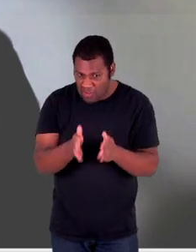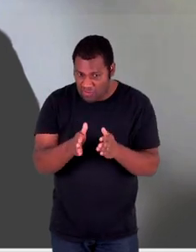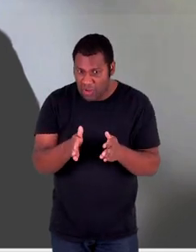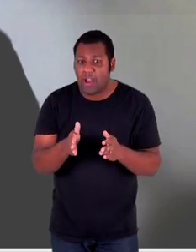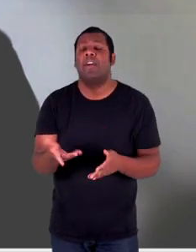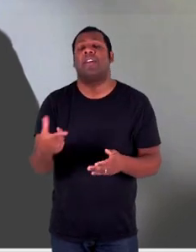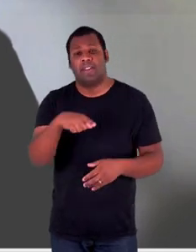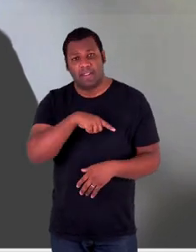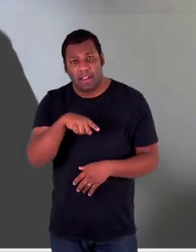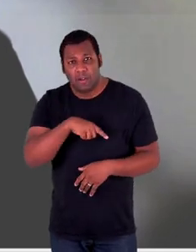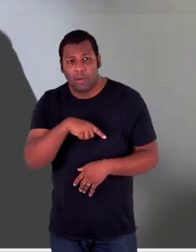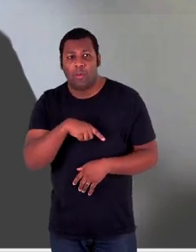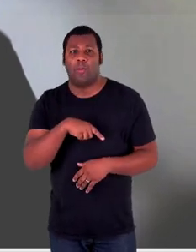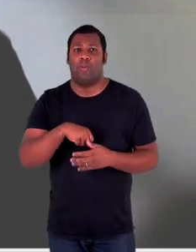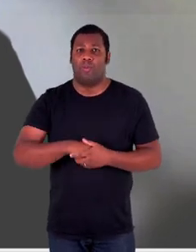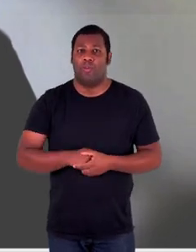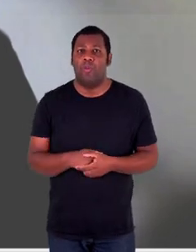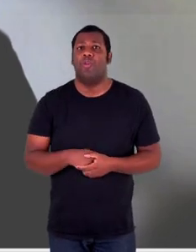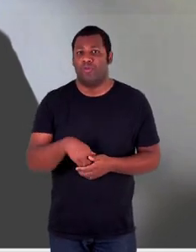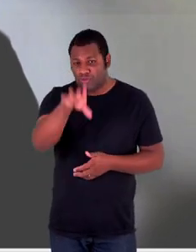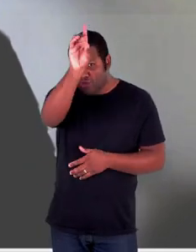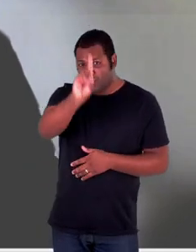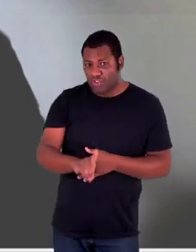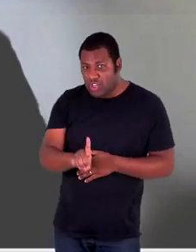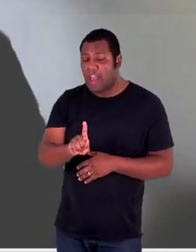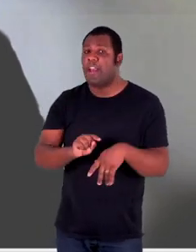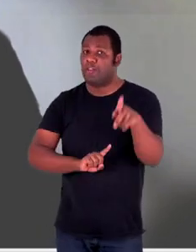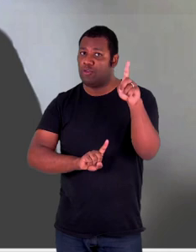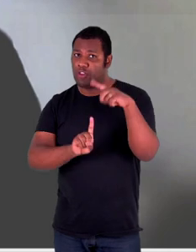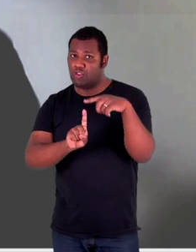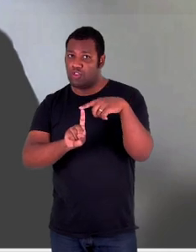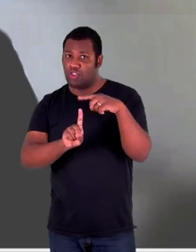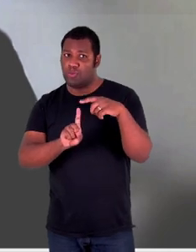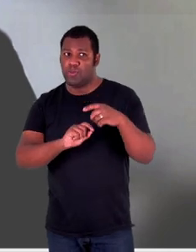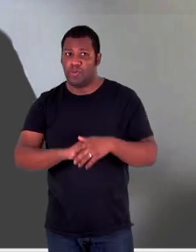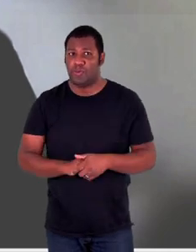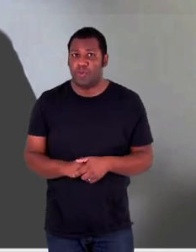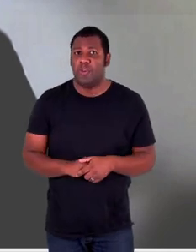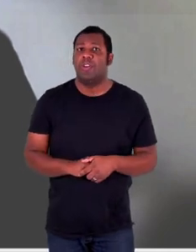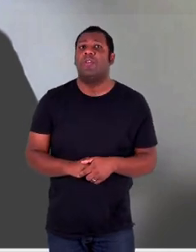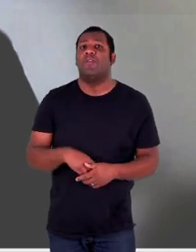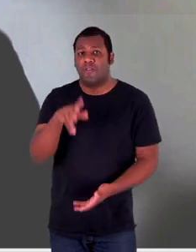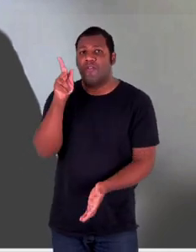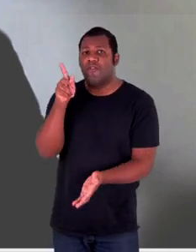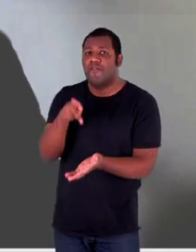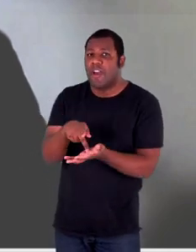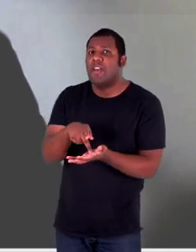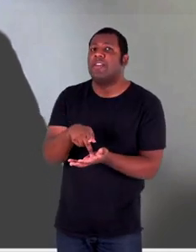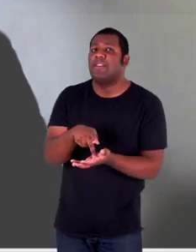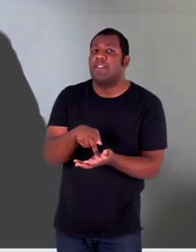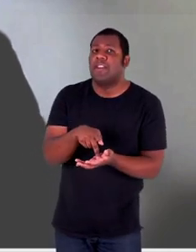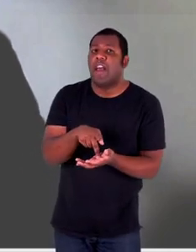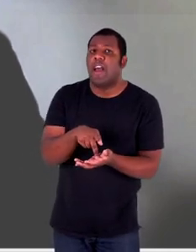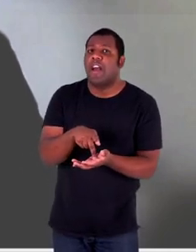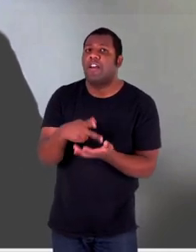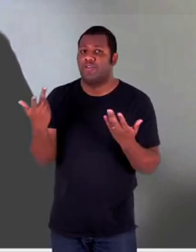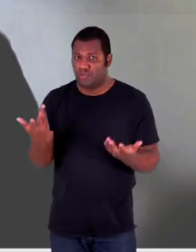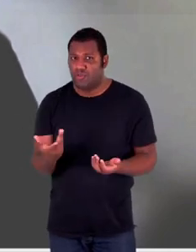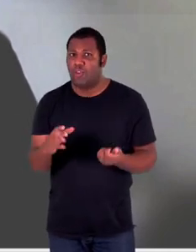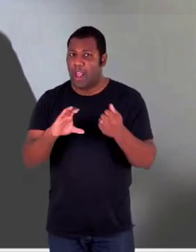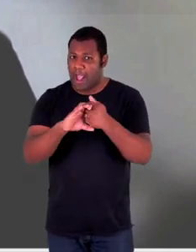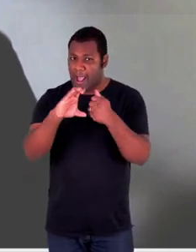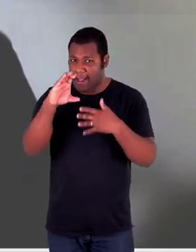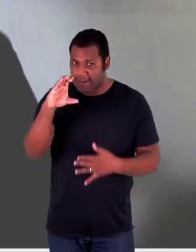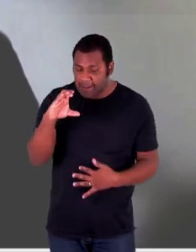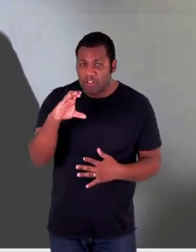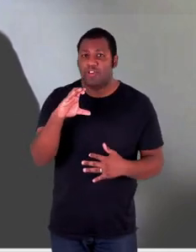sofisticação presente nesse tipo de direito que nós estamos tratando, ela tem verdadeiramente uma natureza instituinte, ou